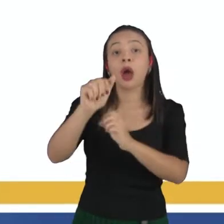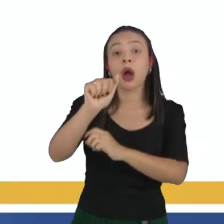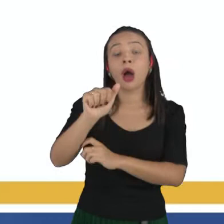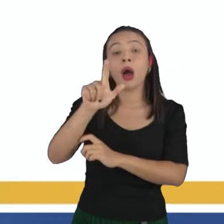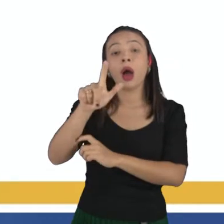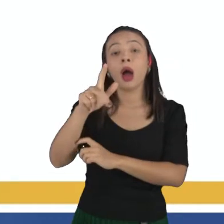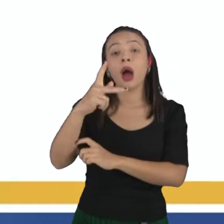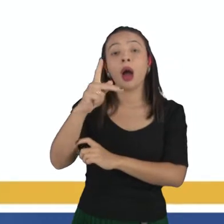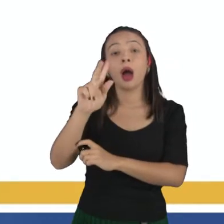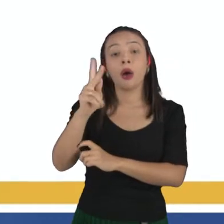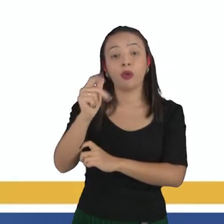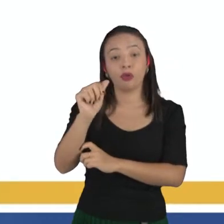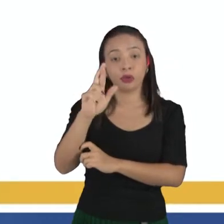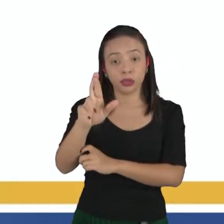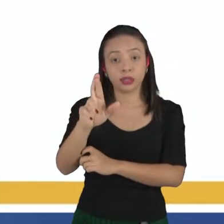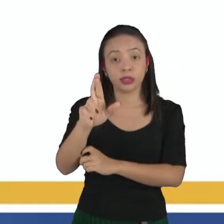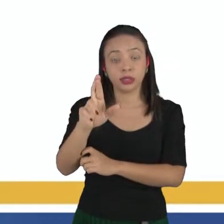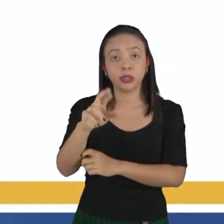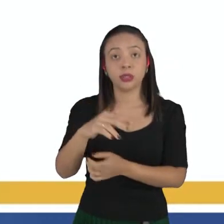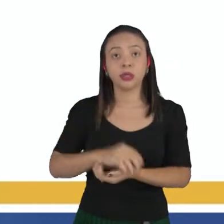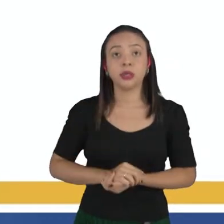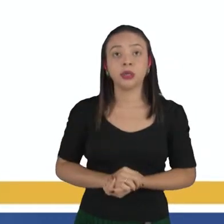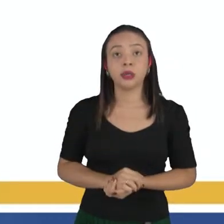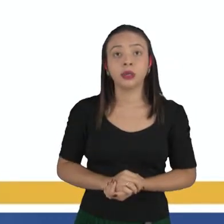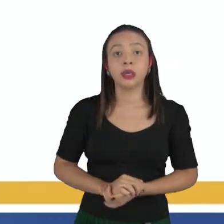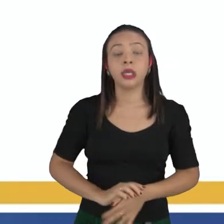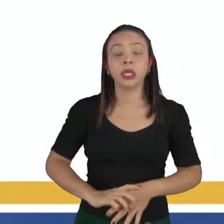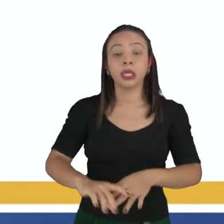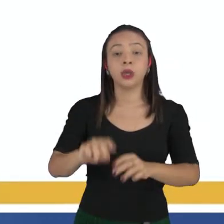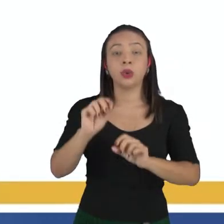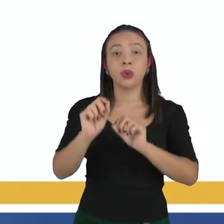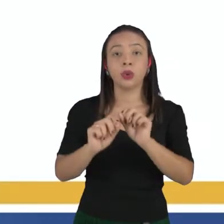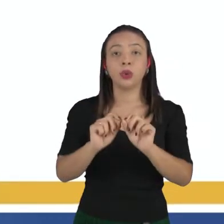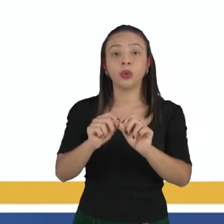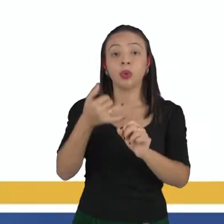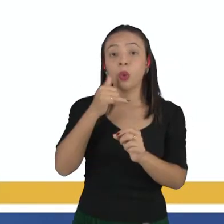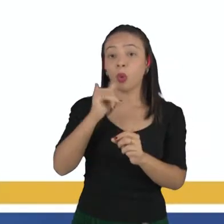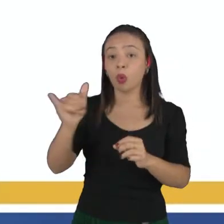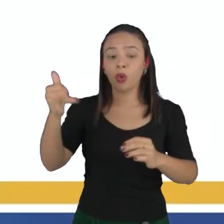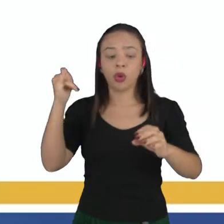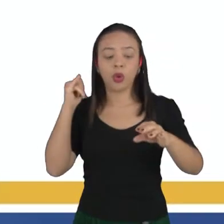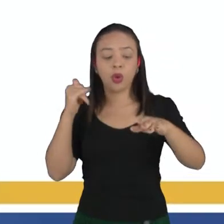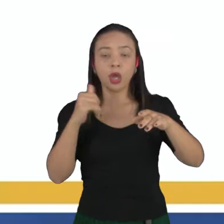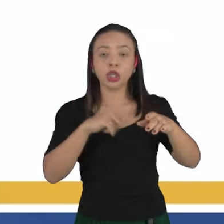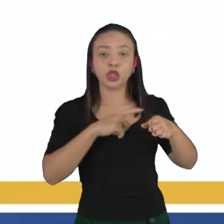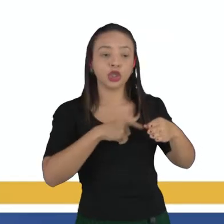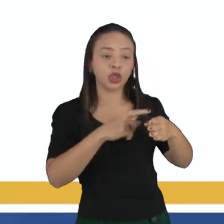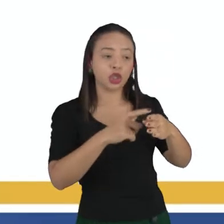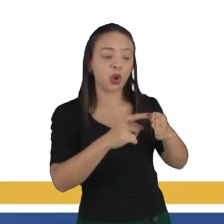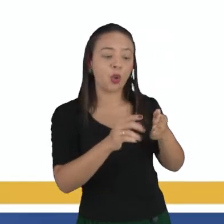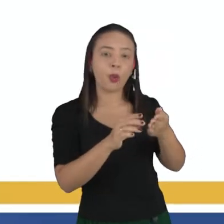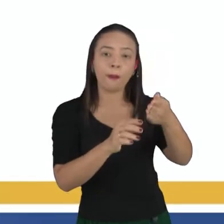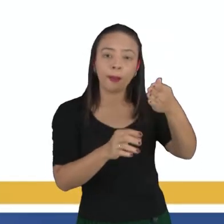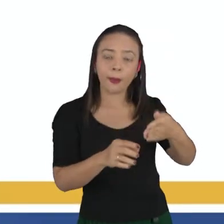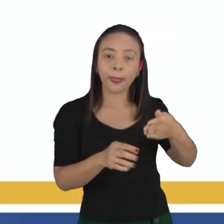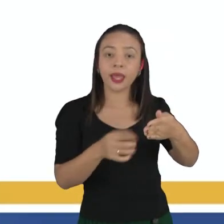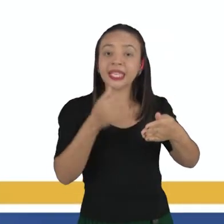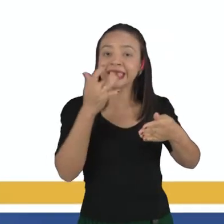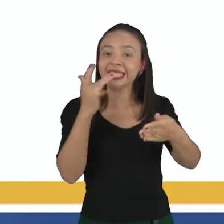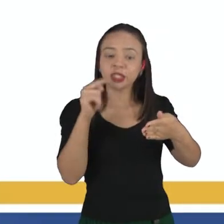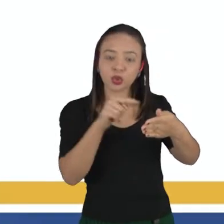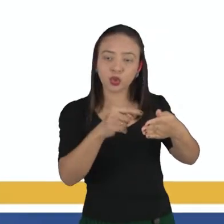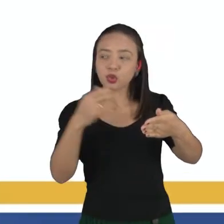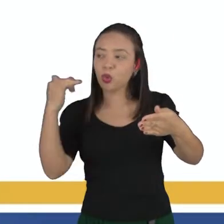bombardeou uma fina lâmina de ouro com partículas alfas e observou então